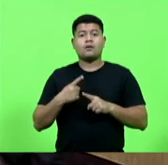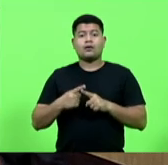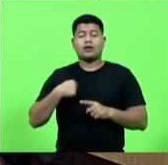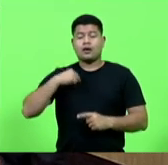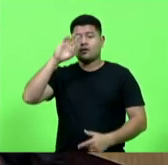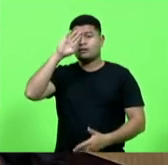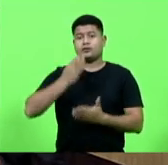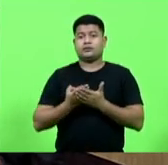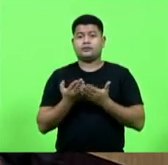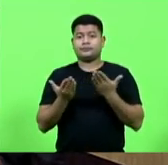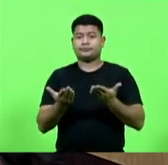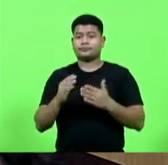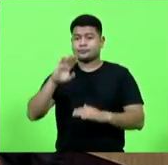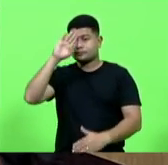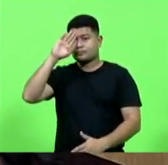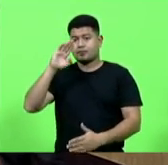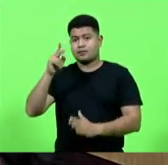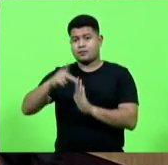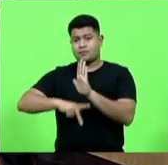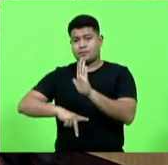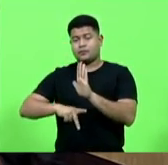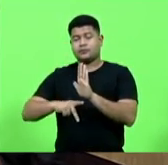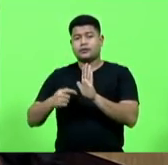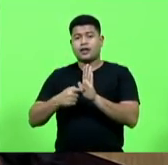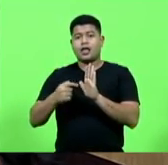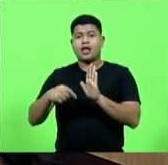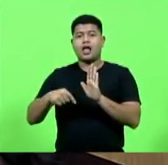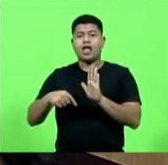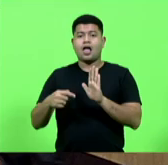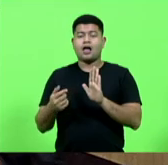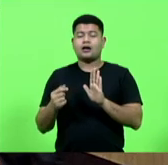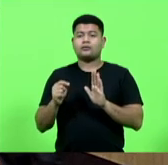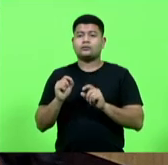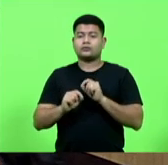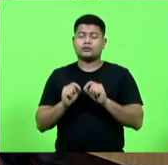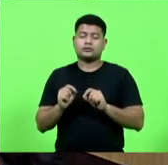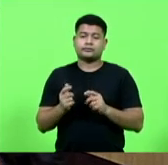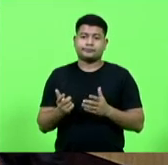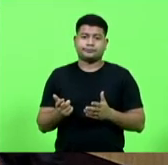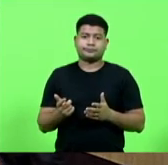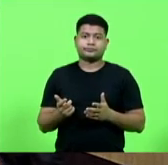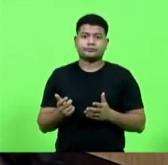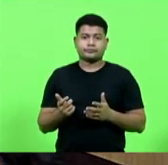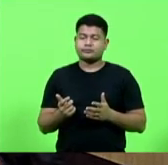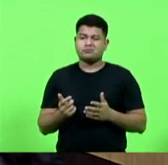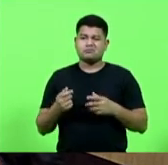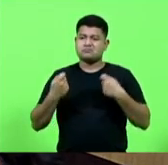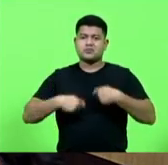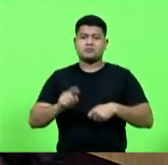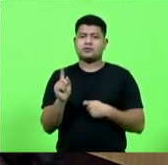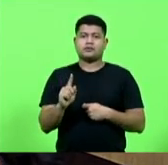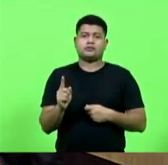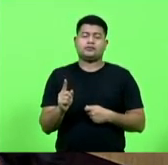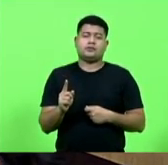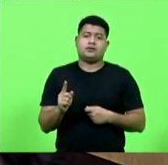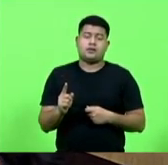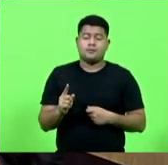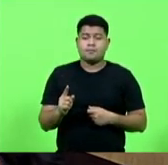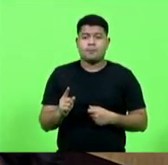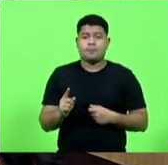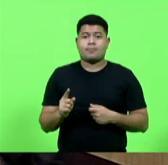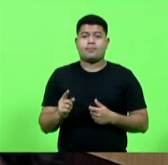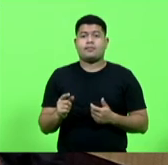o projeto se tornaria, talvez, desnecessário. Em